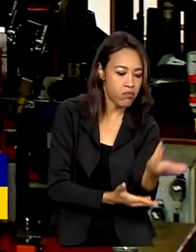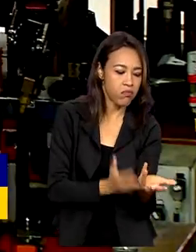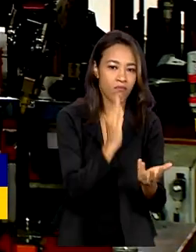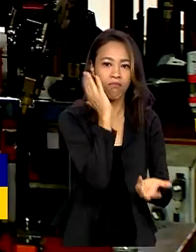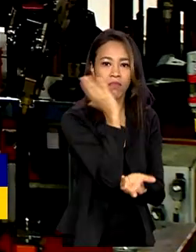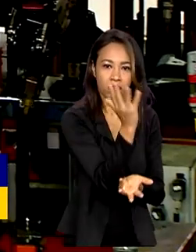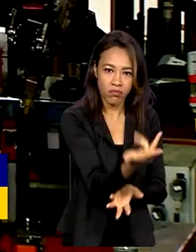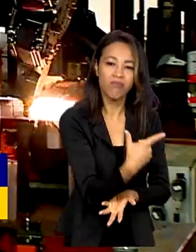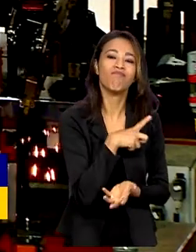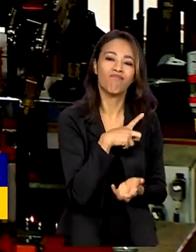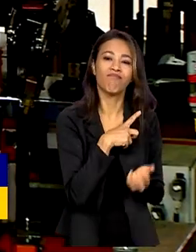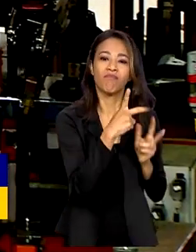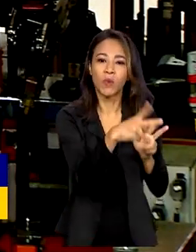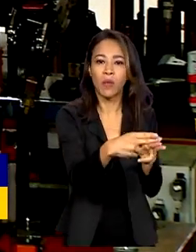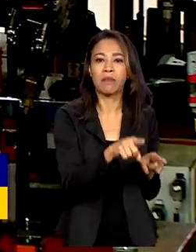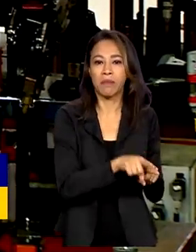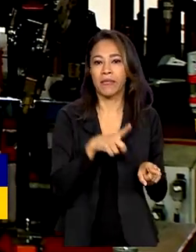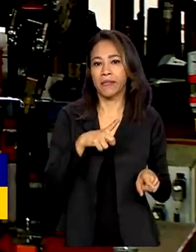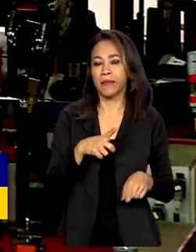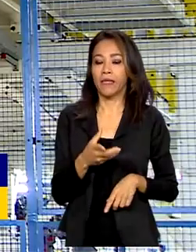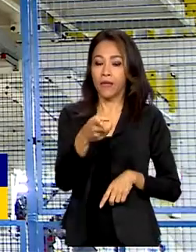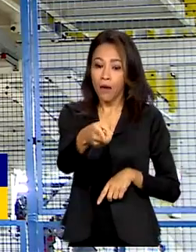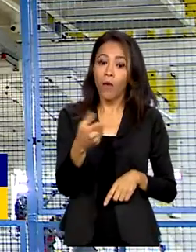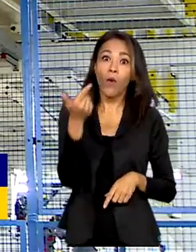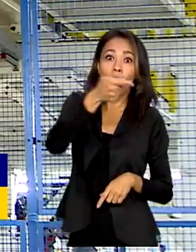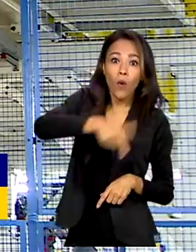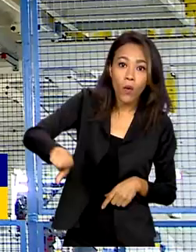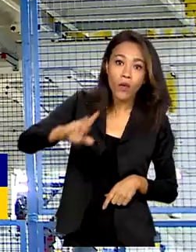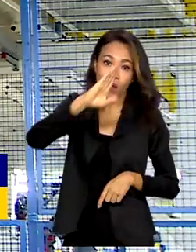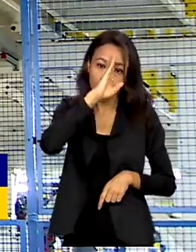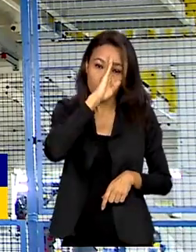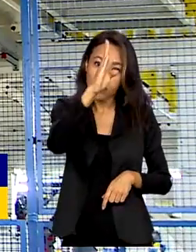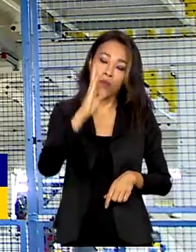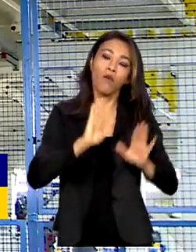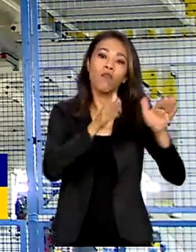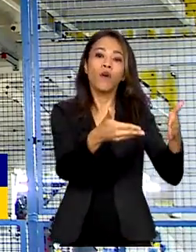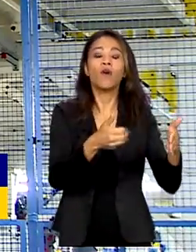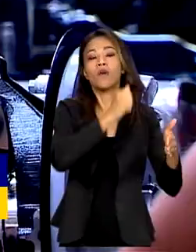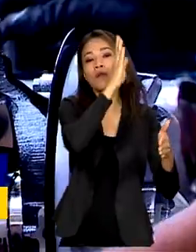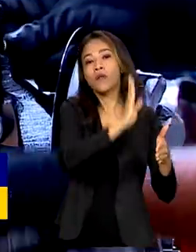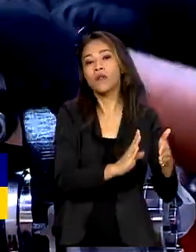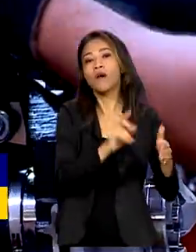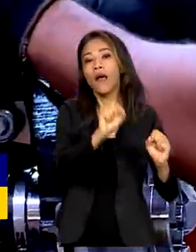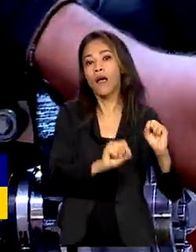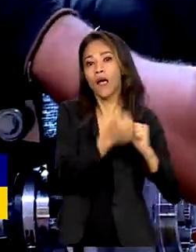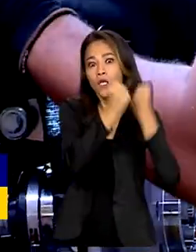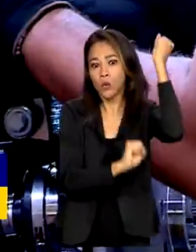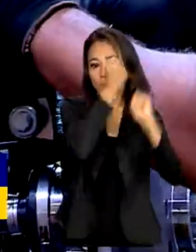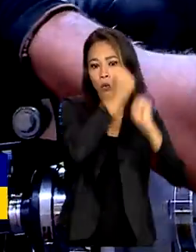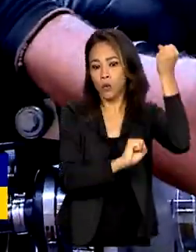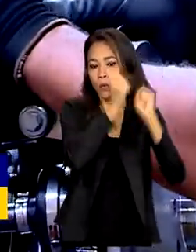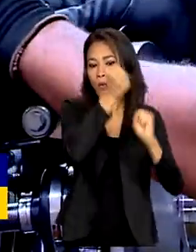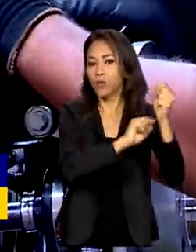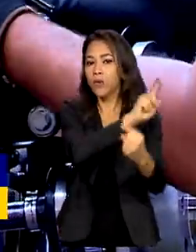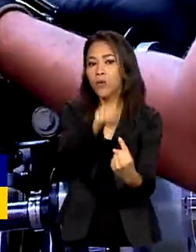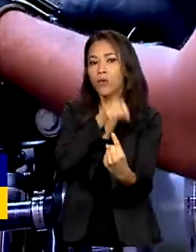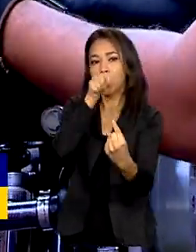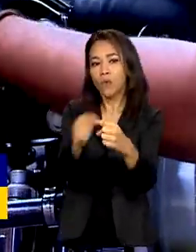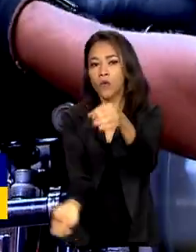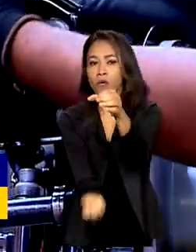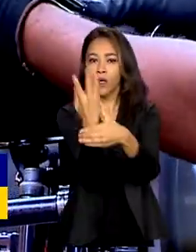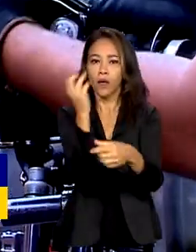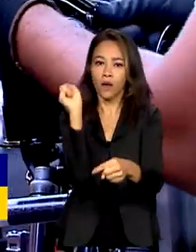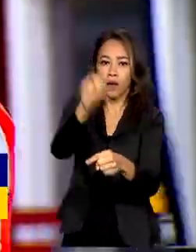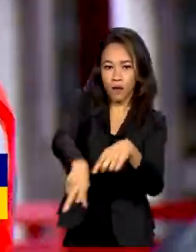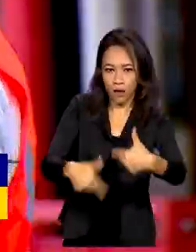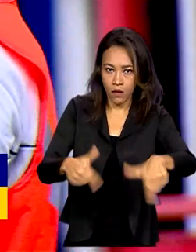Outra prioridade do governo brasileiro é a reindustrialização da economia, com foco na geração de emprego. Para